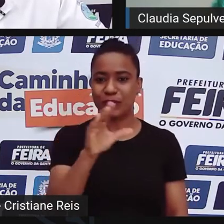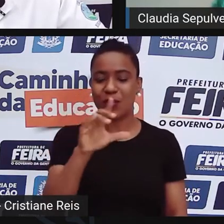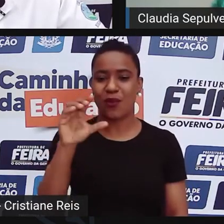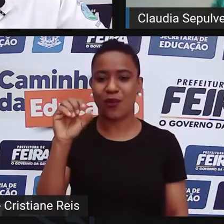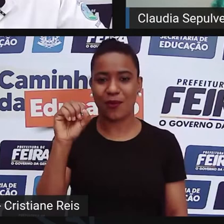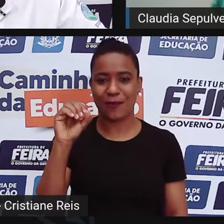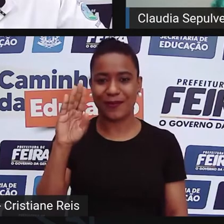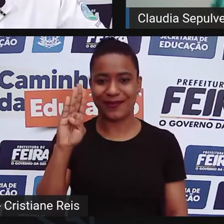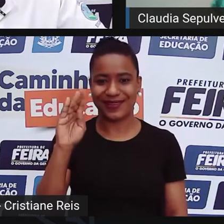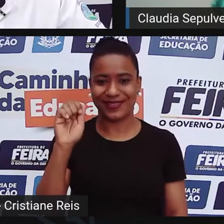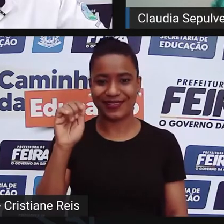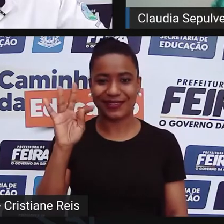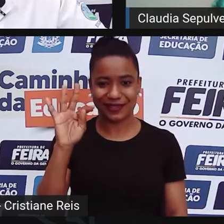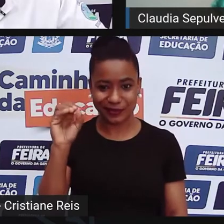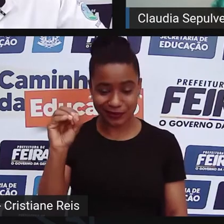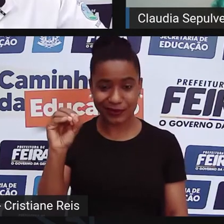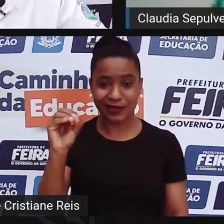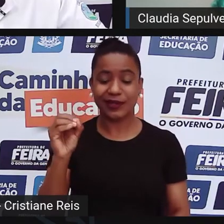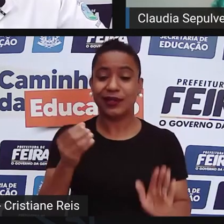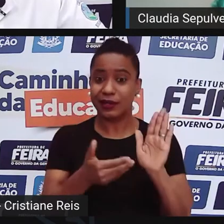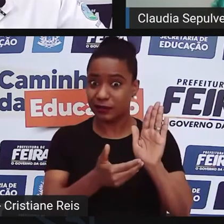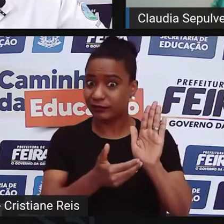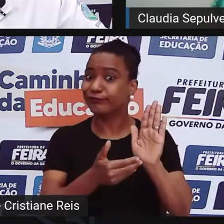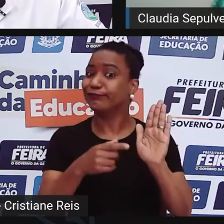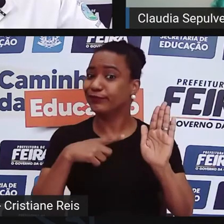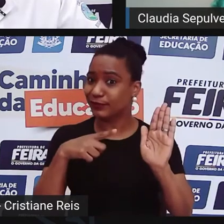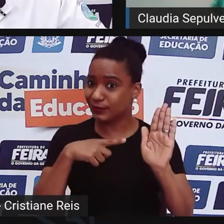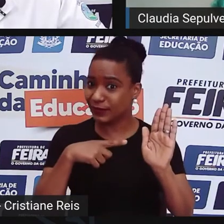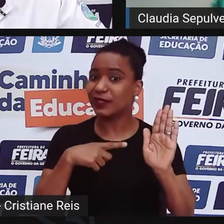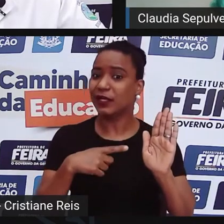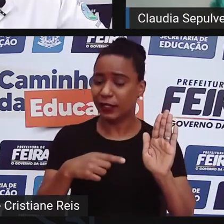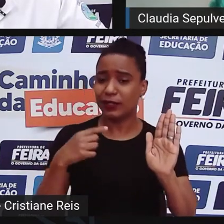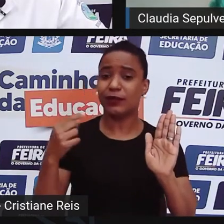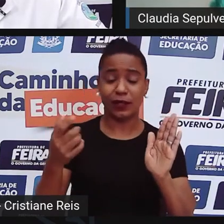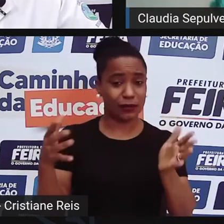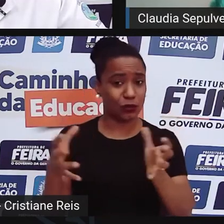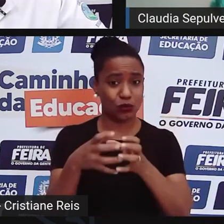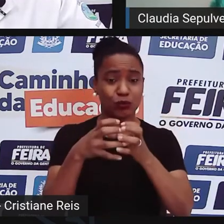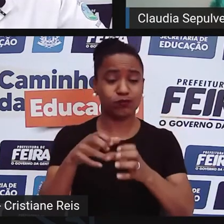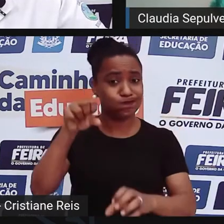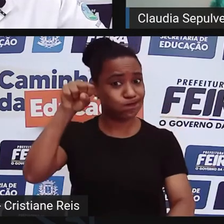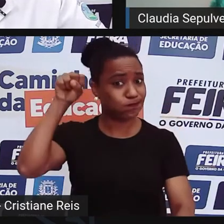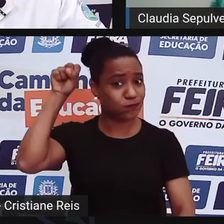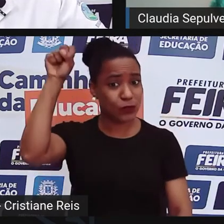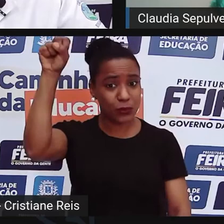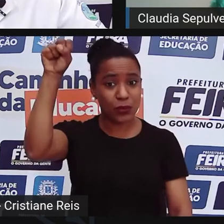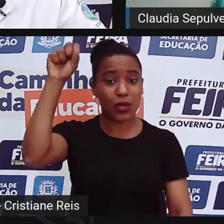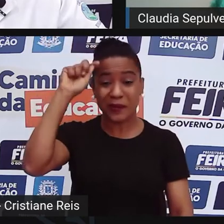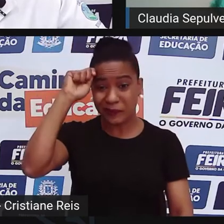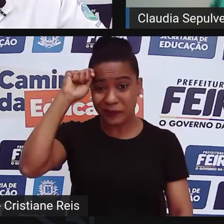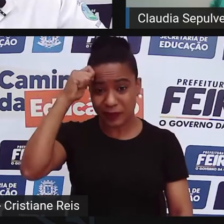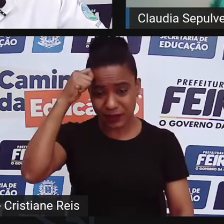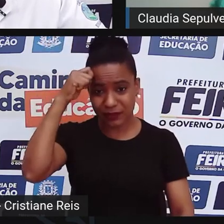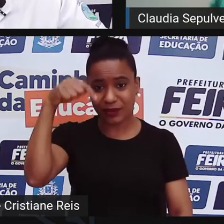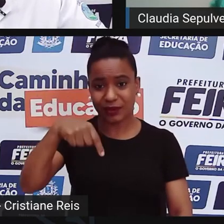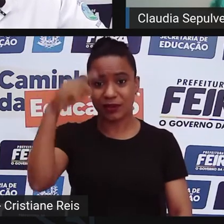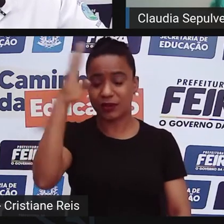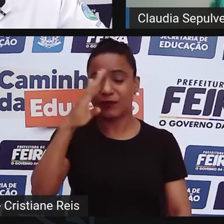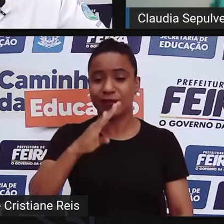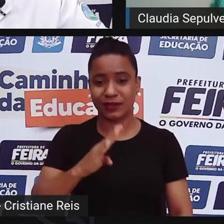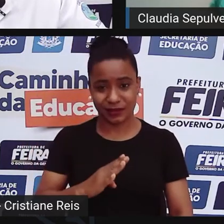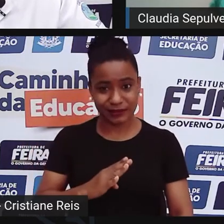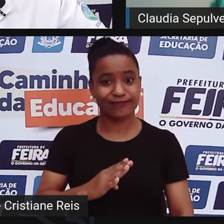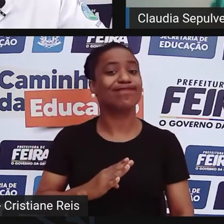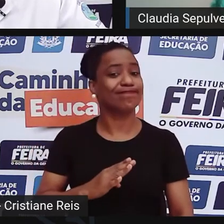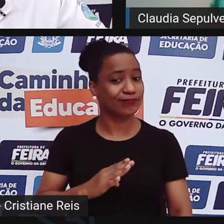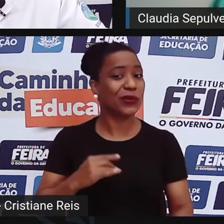era realmente um participante do movimento eugenista brasileiro, e temos, por outro lado, é importante dizer que